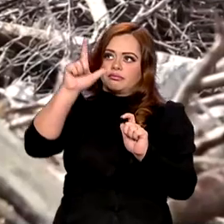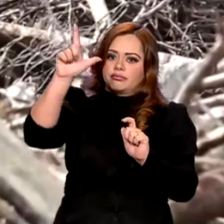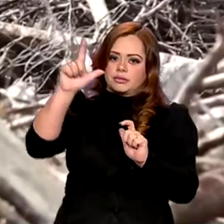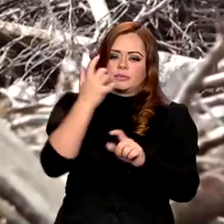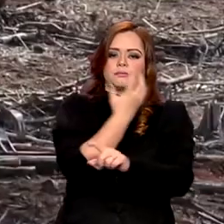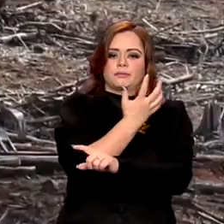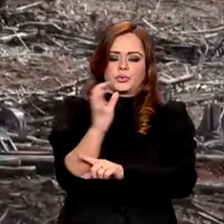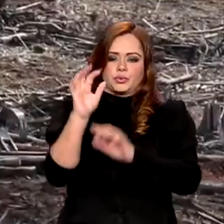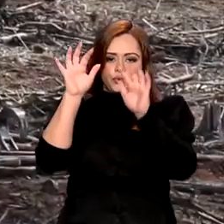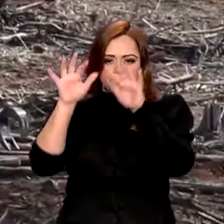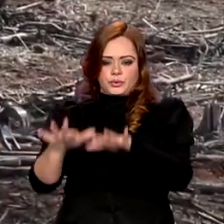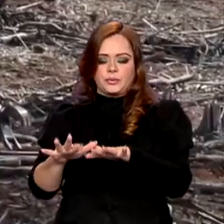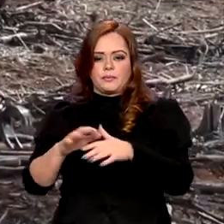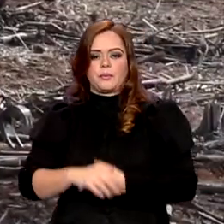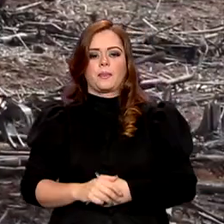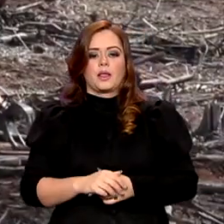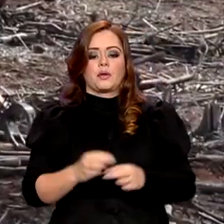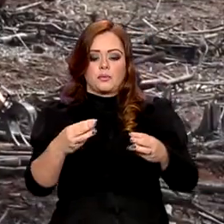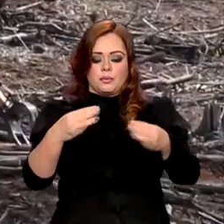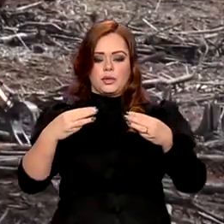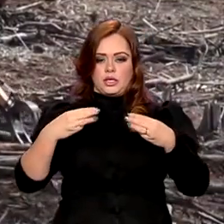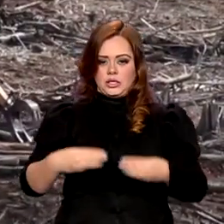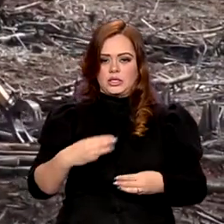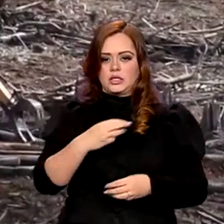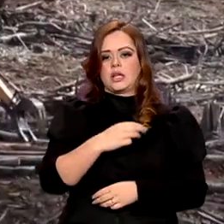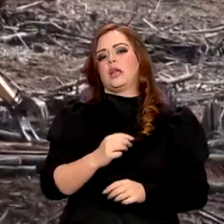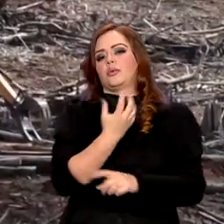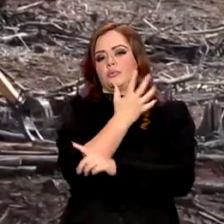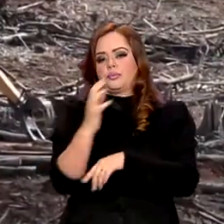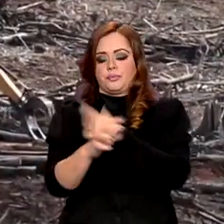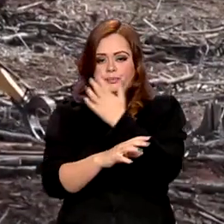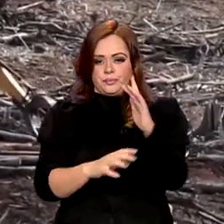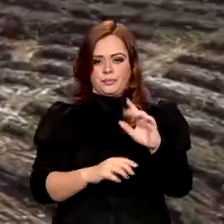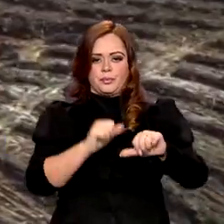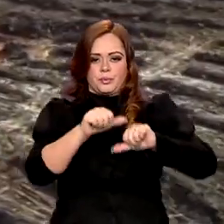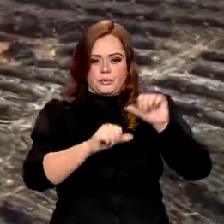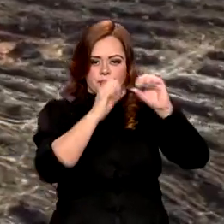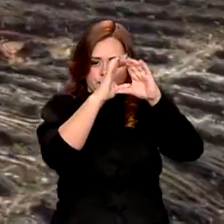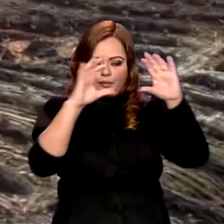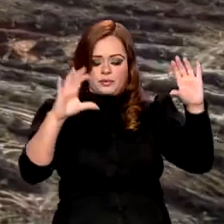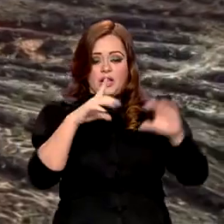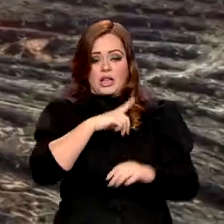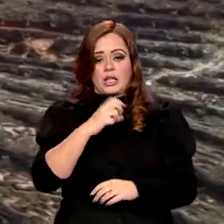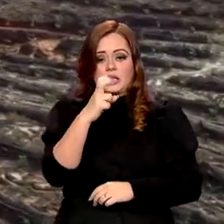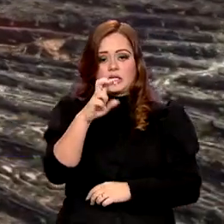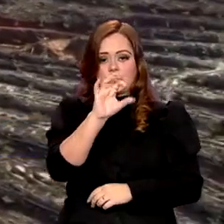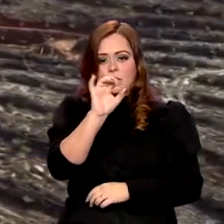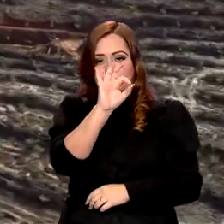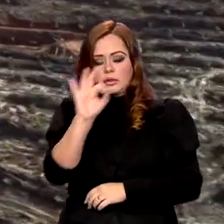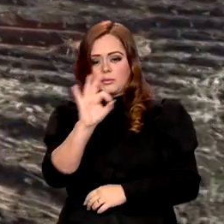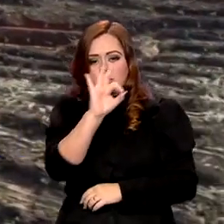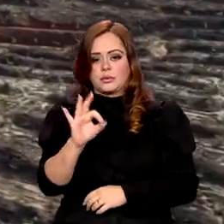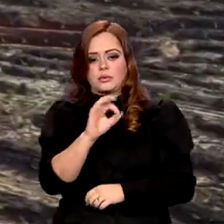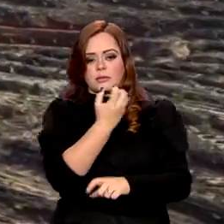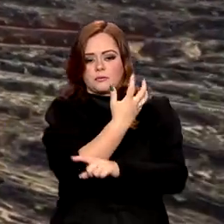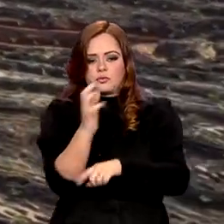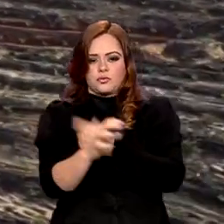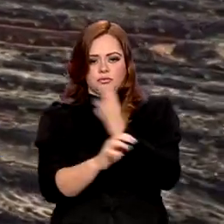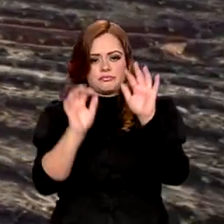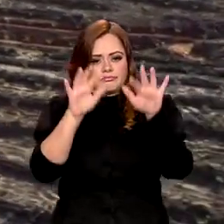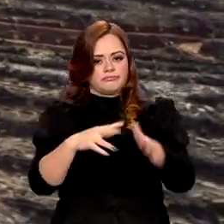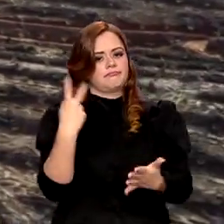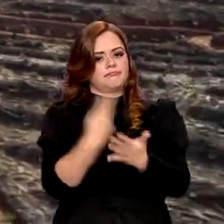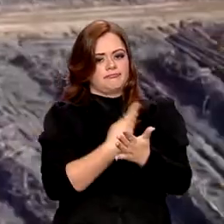O Ministério do Meio Ambiente e Mudança do Clima estima que cerca de 50% do desmatamento seja